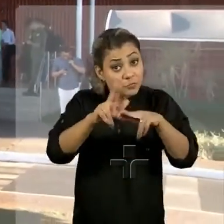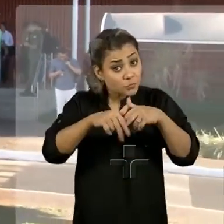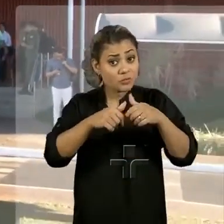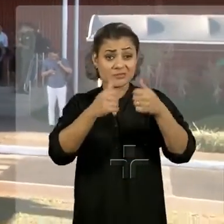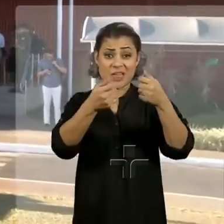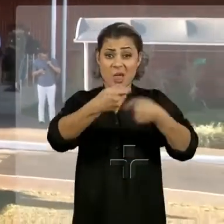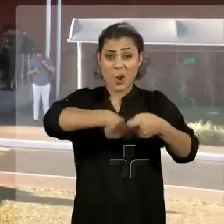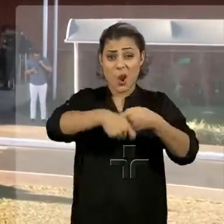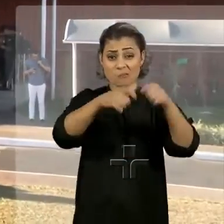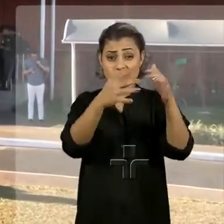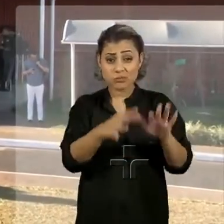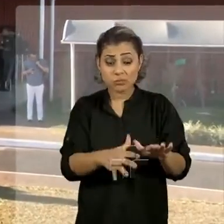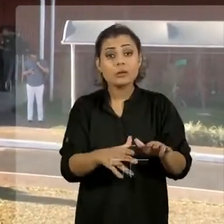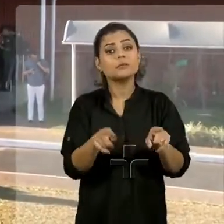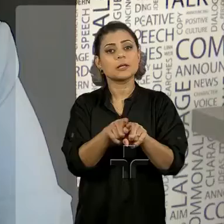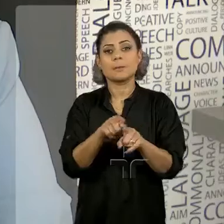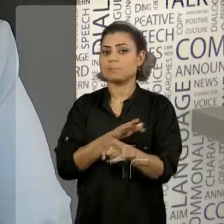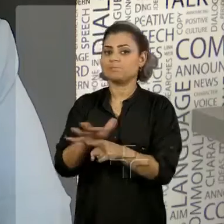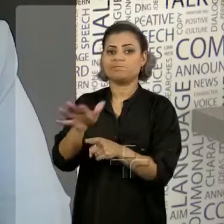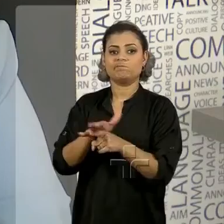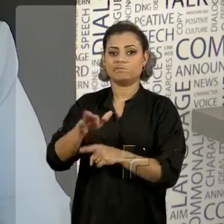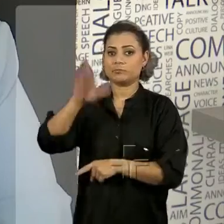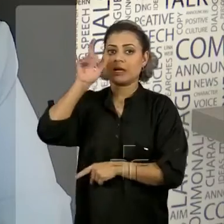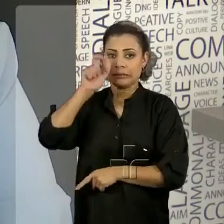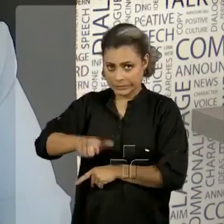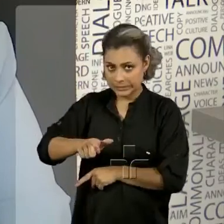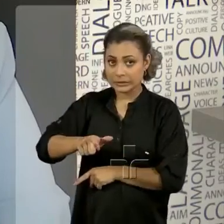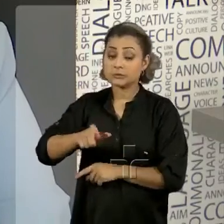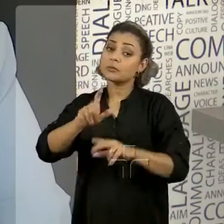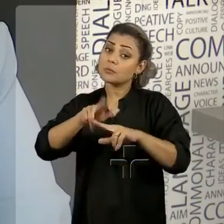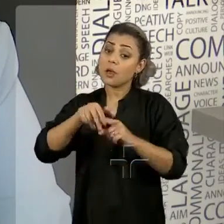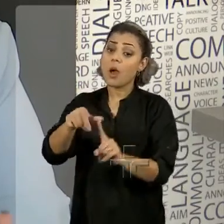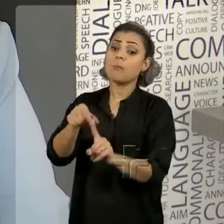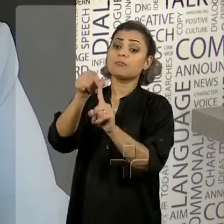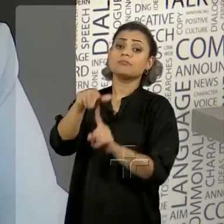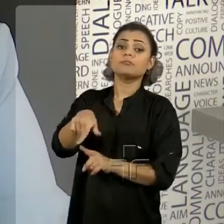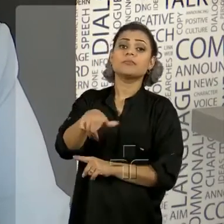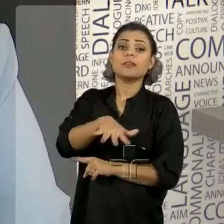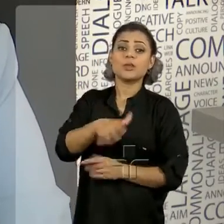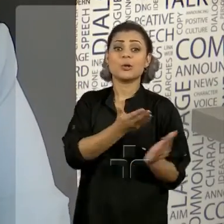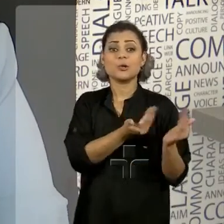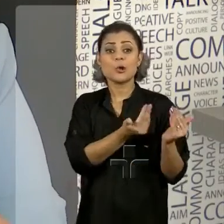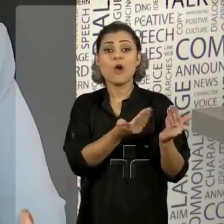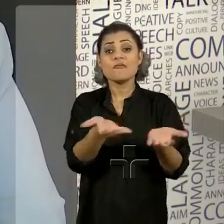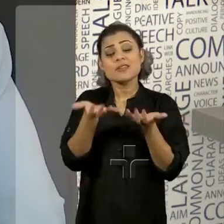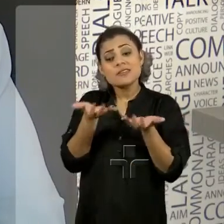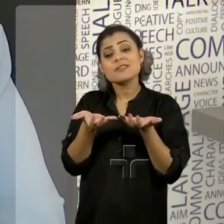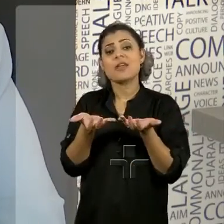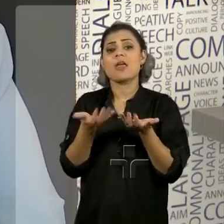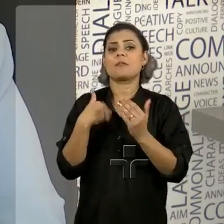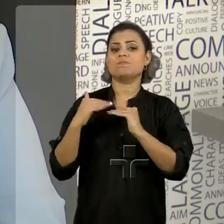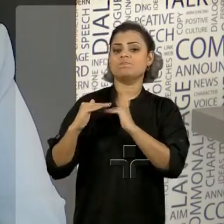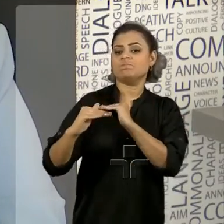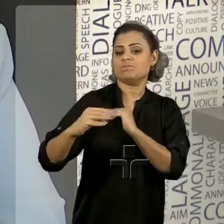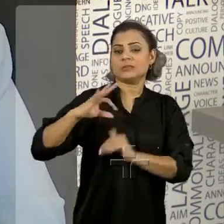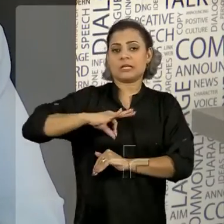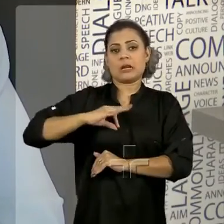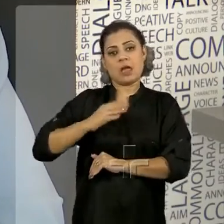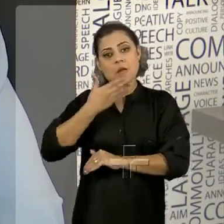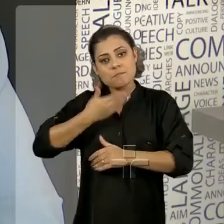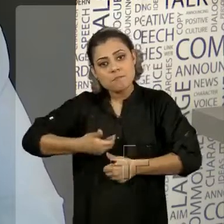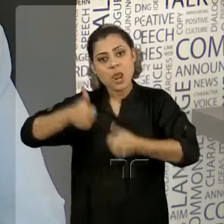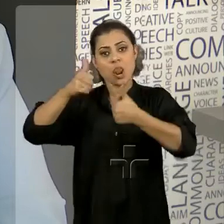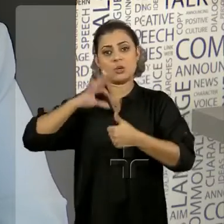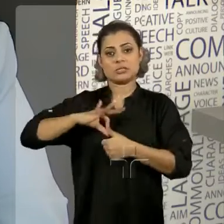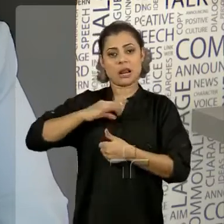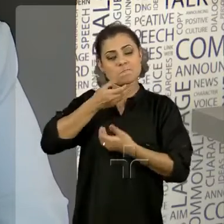econômica também faz a procura aumentar. Passa a ser uma opção para os jovens que querem maior estabilidade, melhores